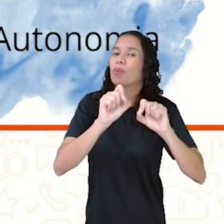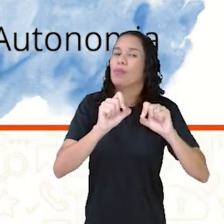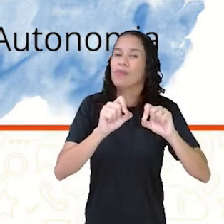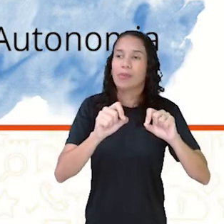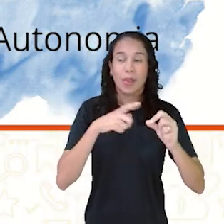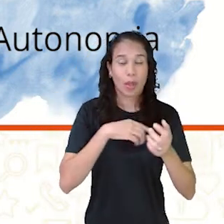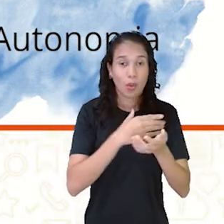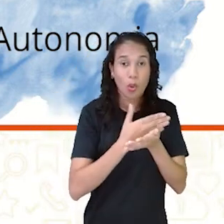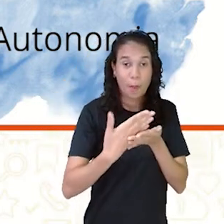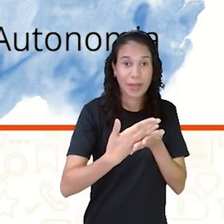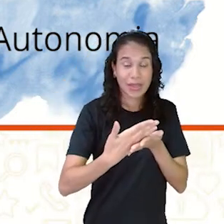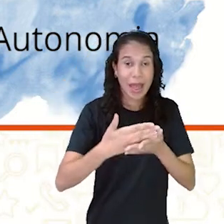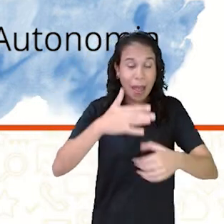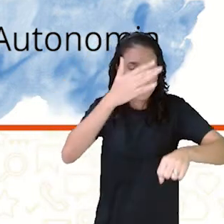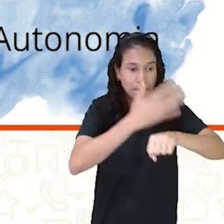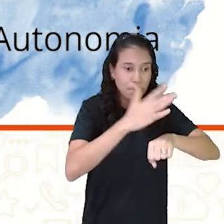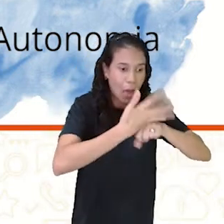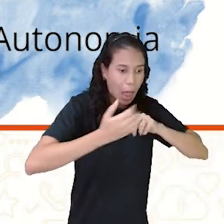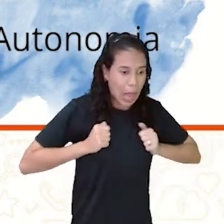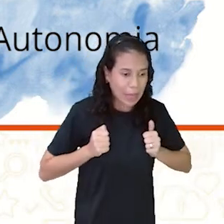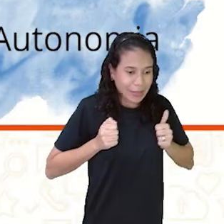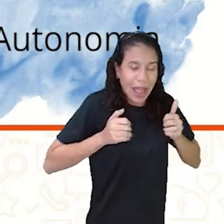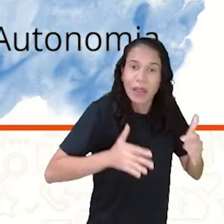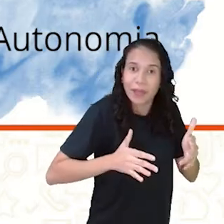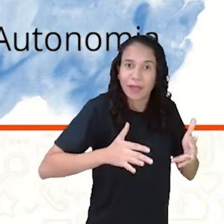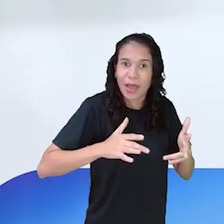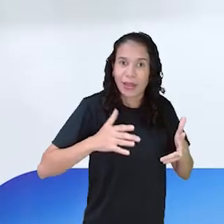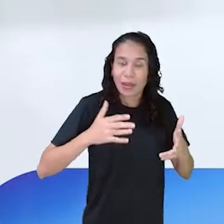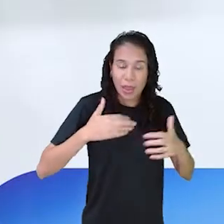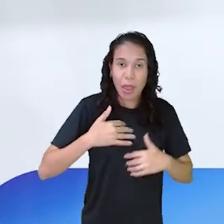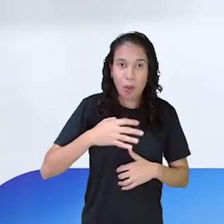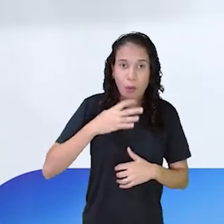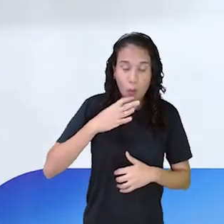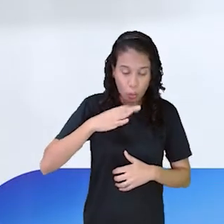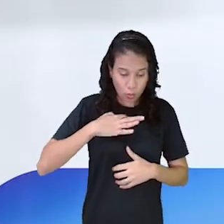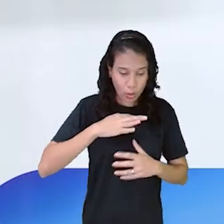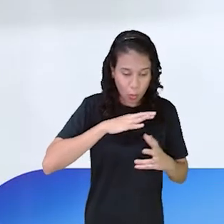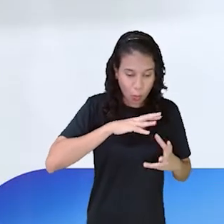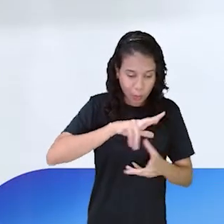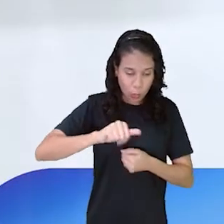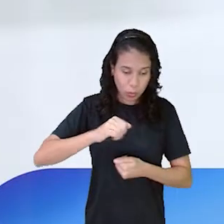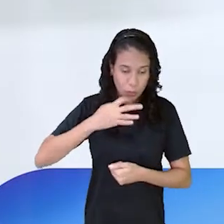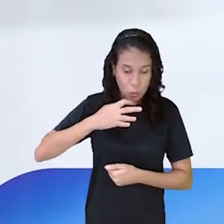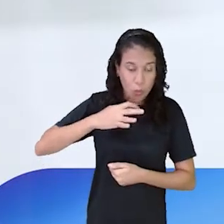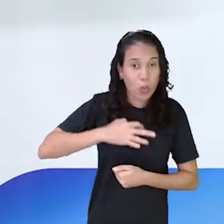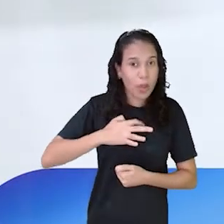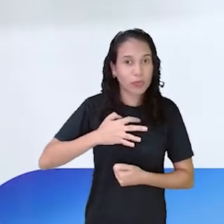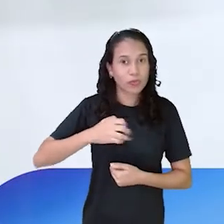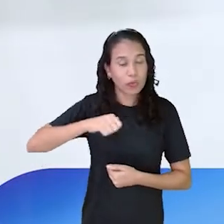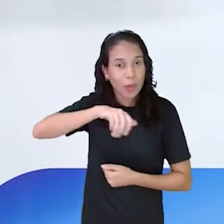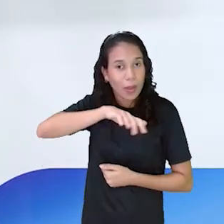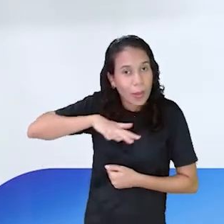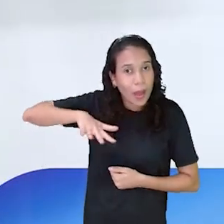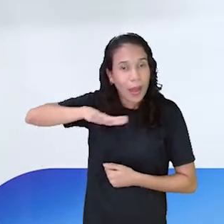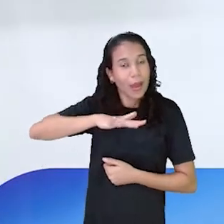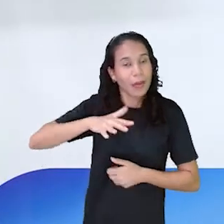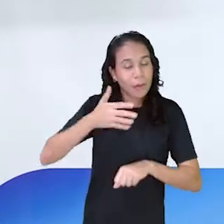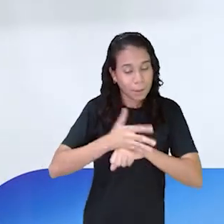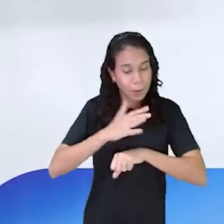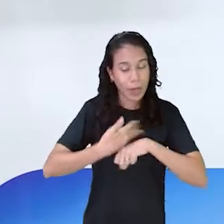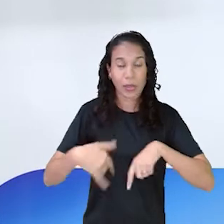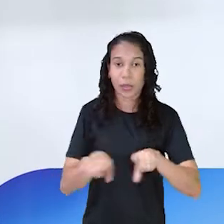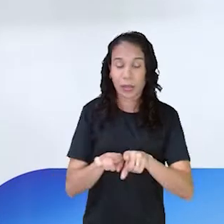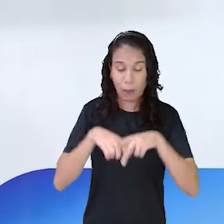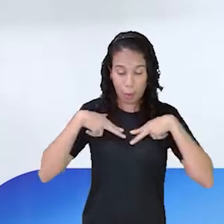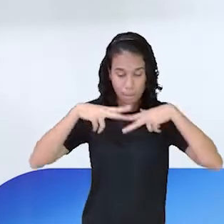ela precipita proatividade. Se eu tenho consciência do meu mundo, do meu contexto, do meu cenário, passando pelo meu funcionamento